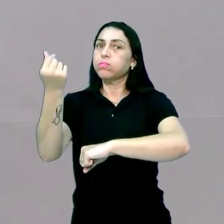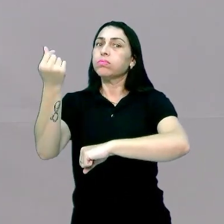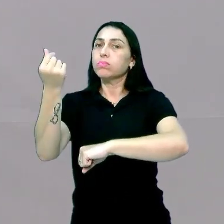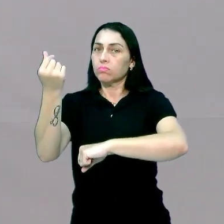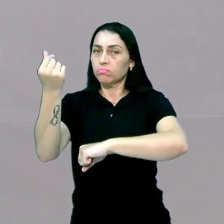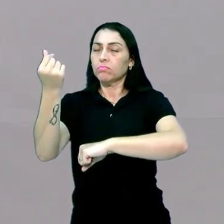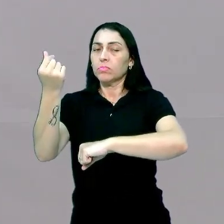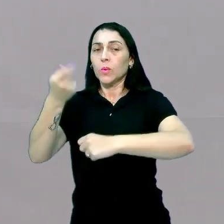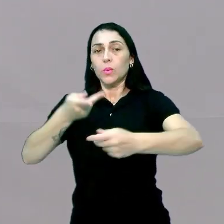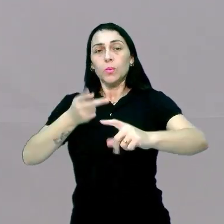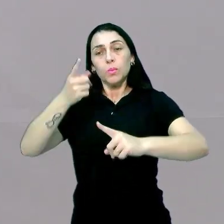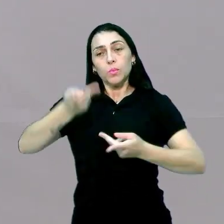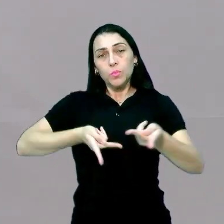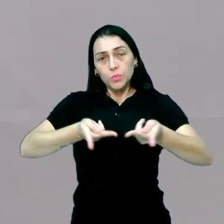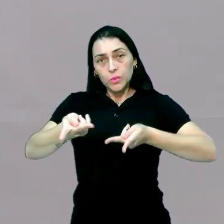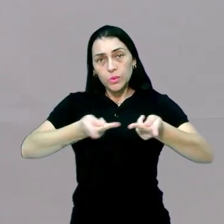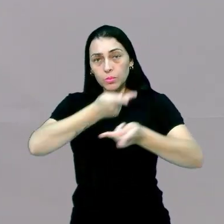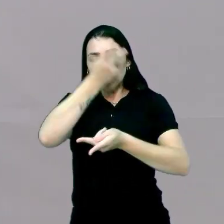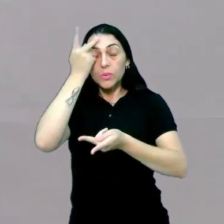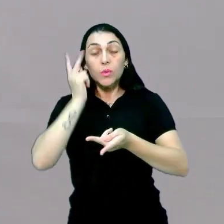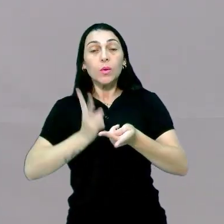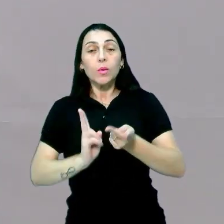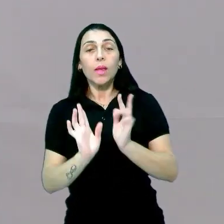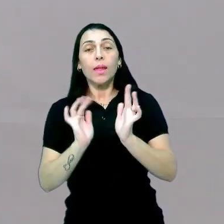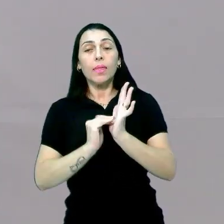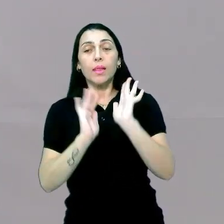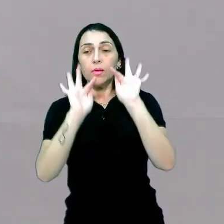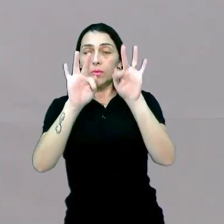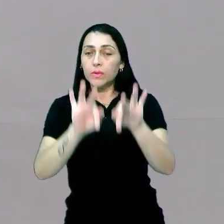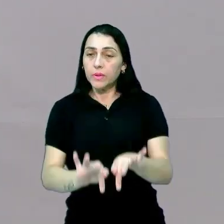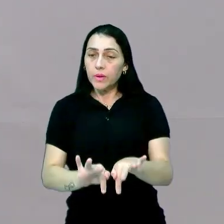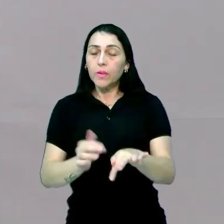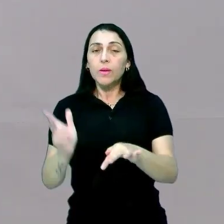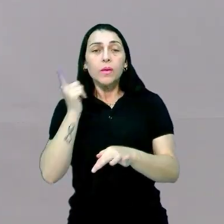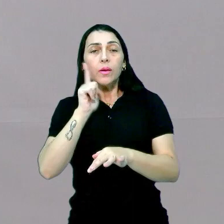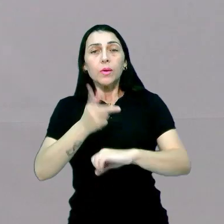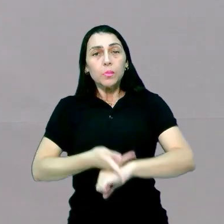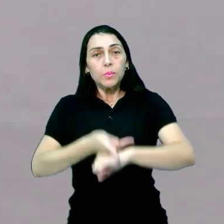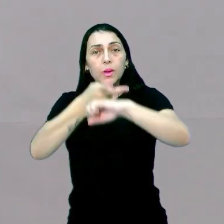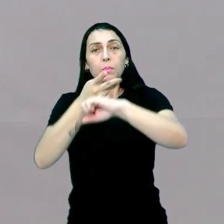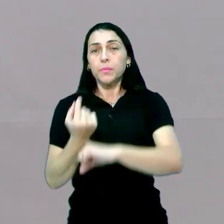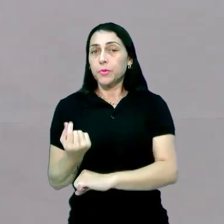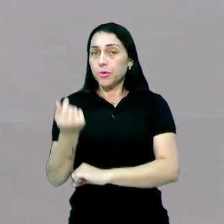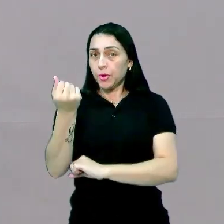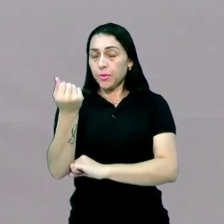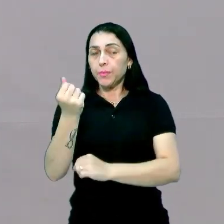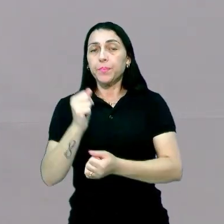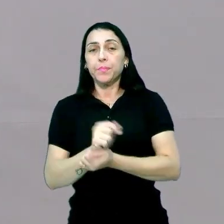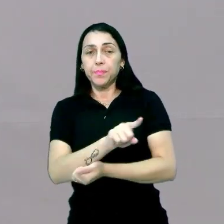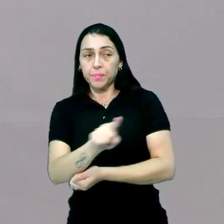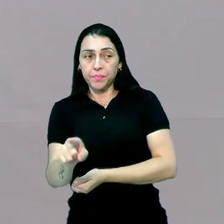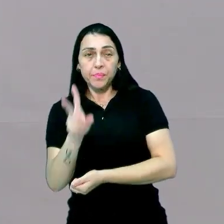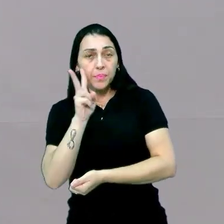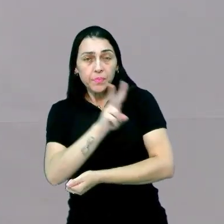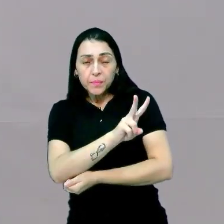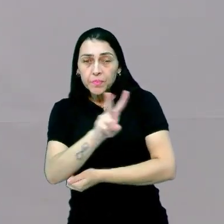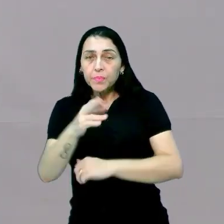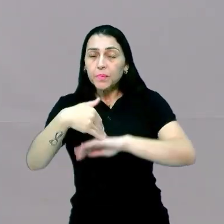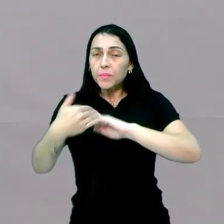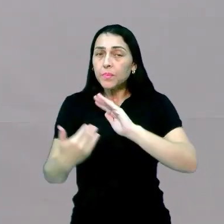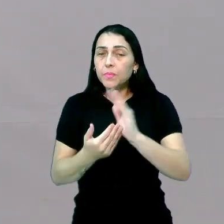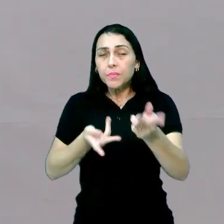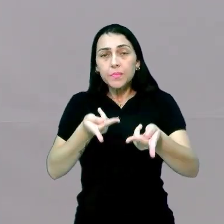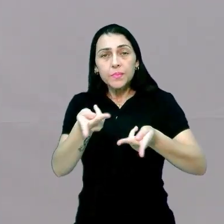ao fim ali do programa, a pessoa que permanecer na casa acaba ganhando um prêmio, ok? Vocês viram que todos esses